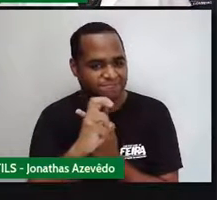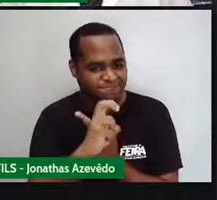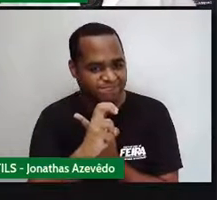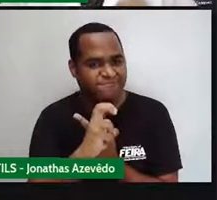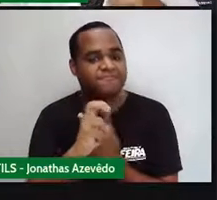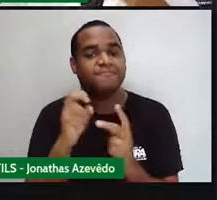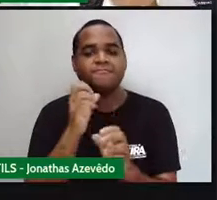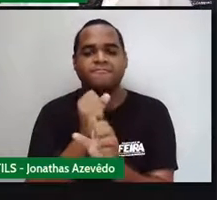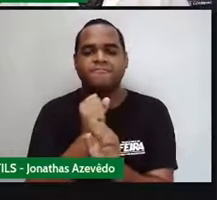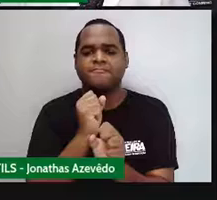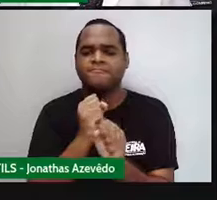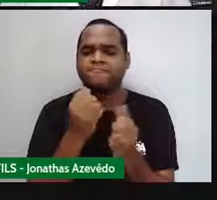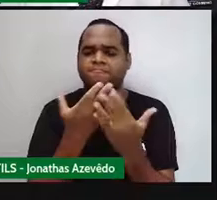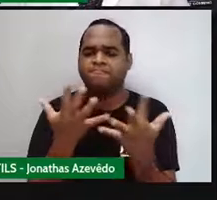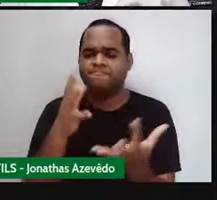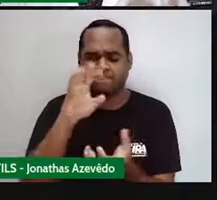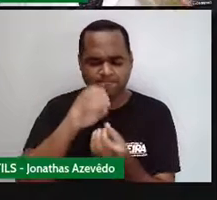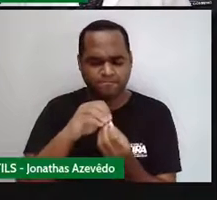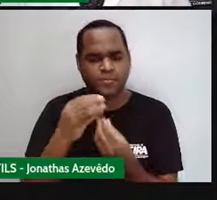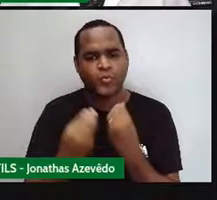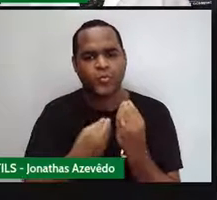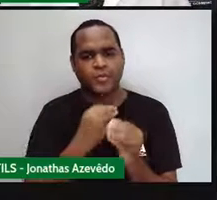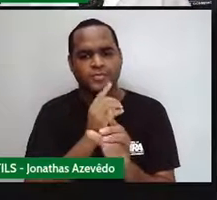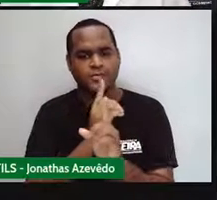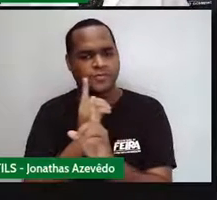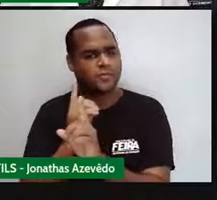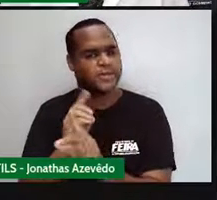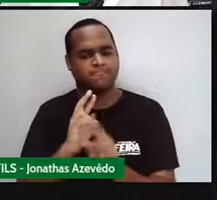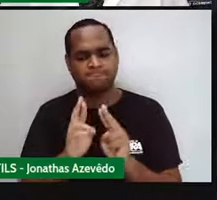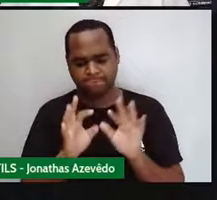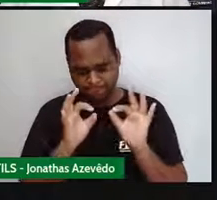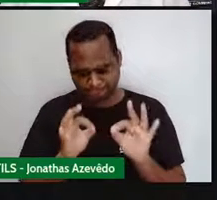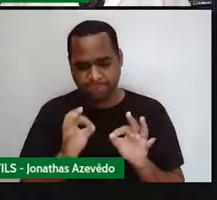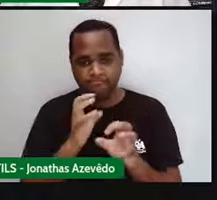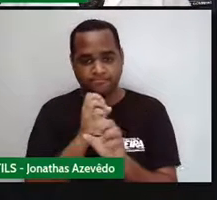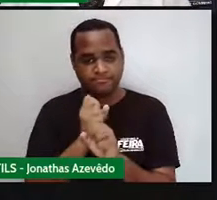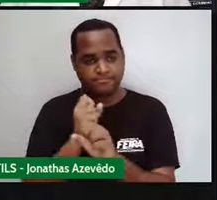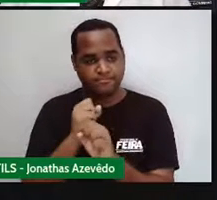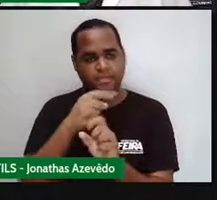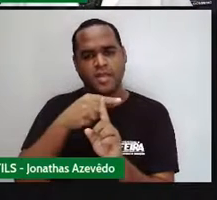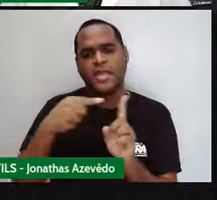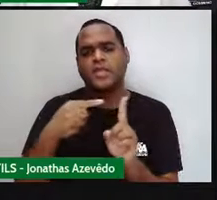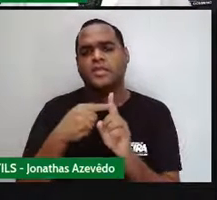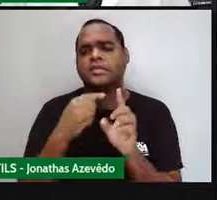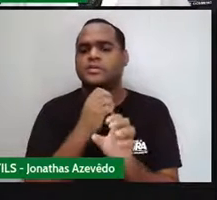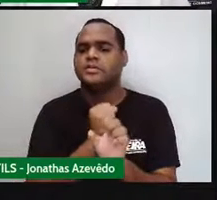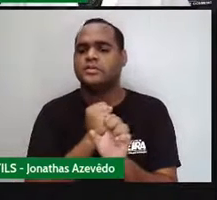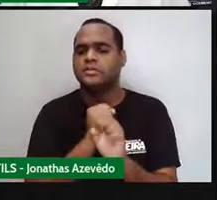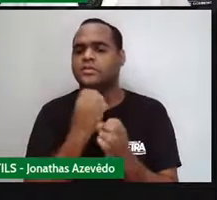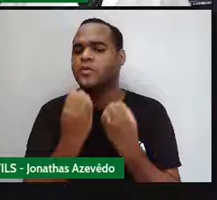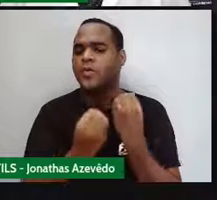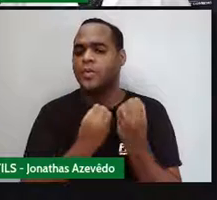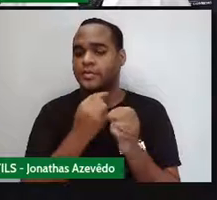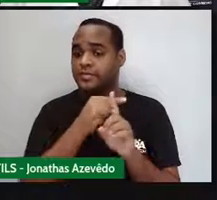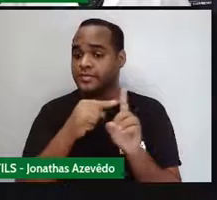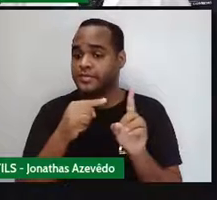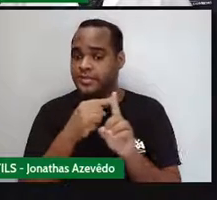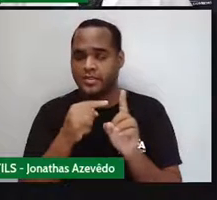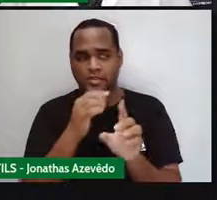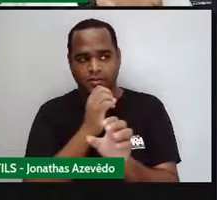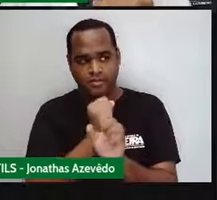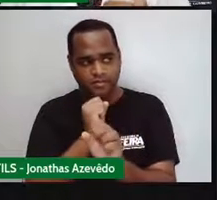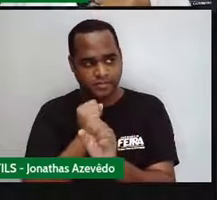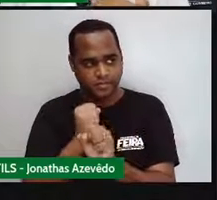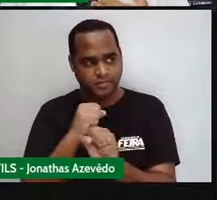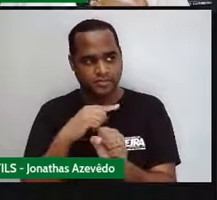Mas como é que a gente faz para encontrar esses resultados calculando metade? Metade, calculando metade, significa